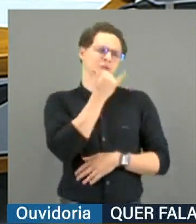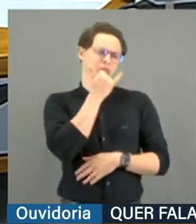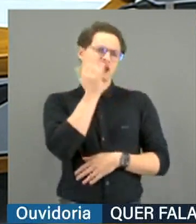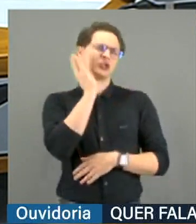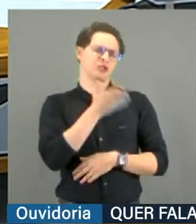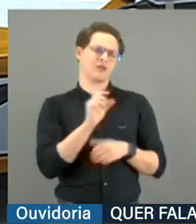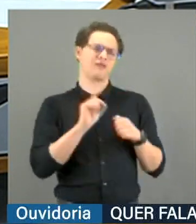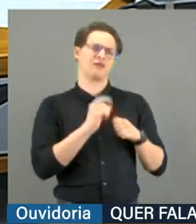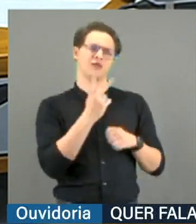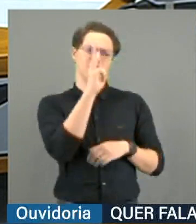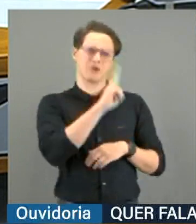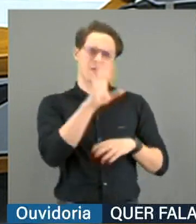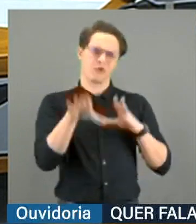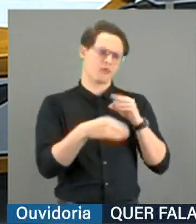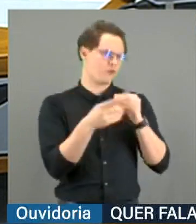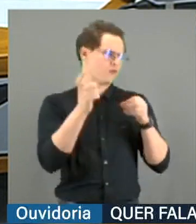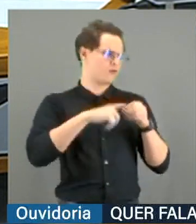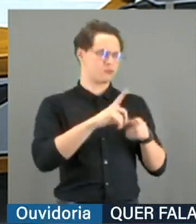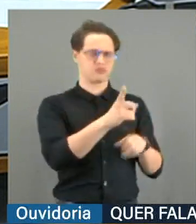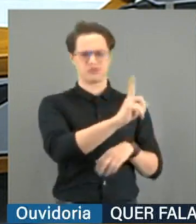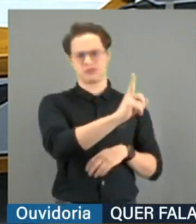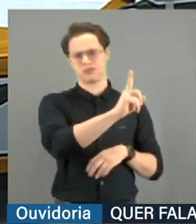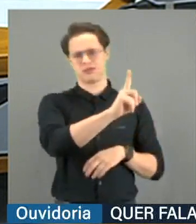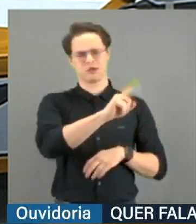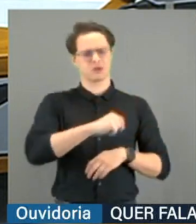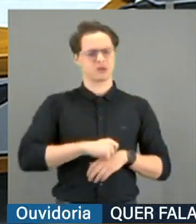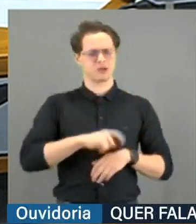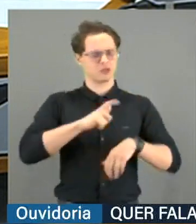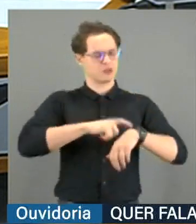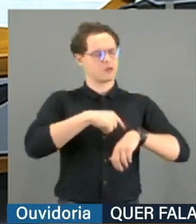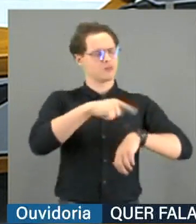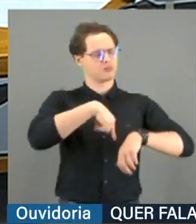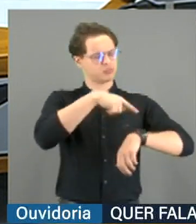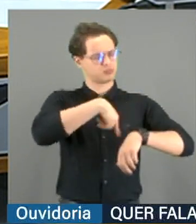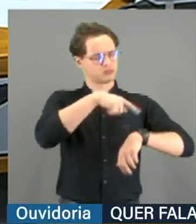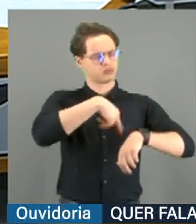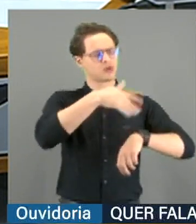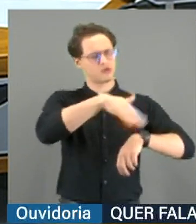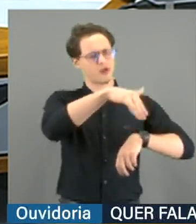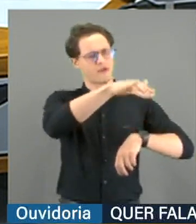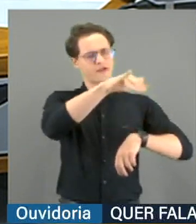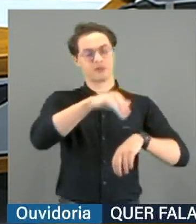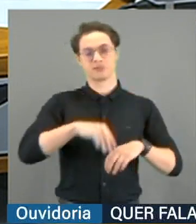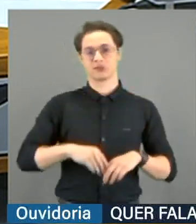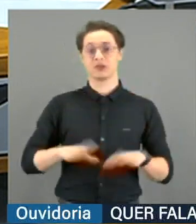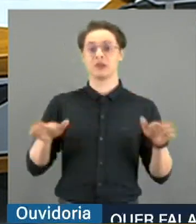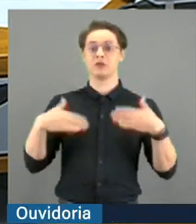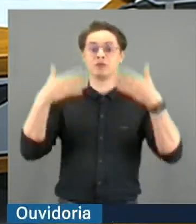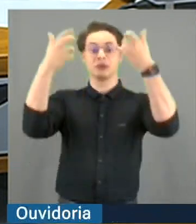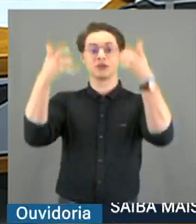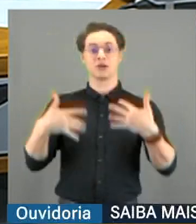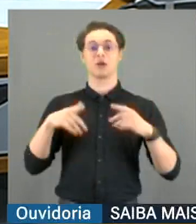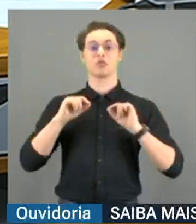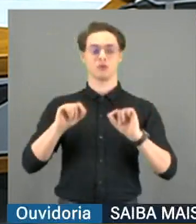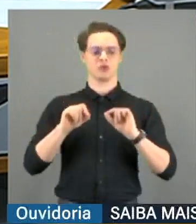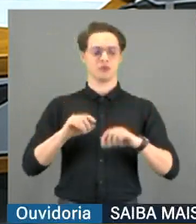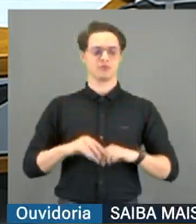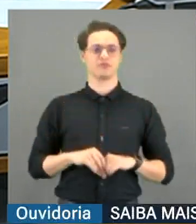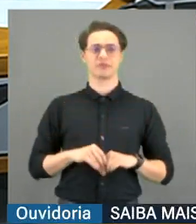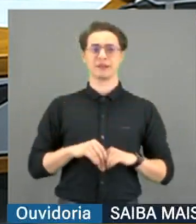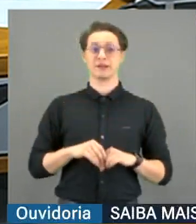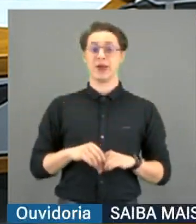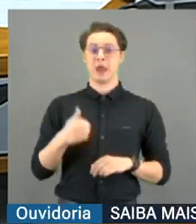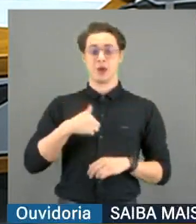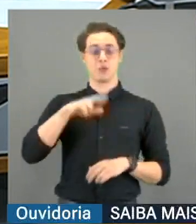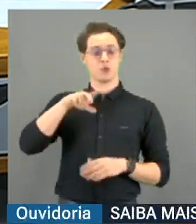duas vezes. Não voltará. Não voltará. O tempo está contando, o tempo está com a Exª. Presidente, é só para esclarecer a V. Exª que, como não